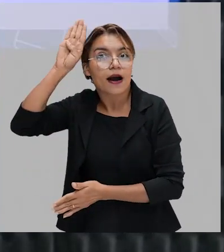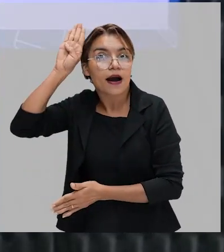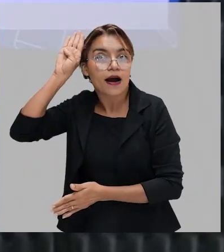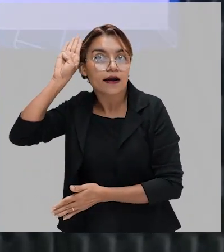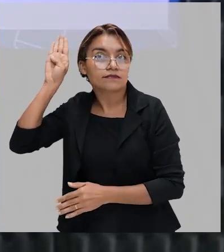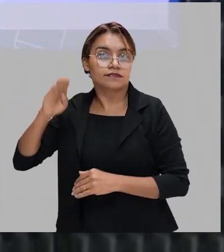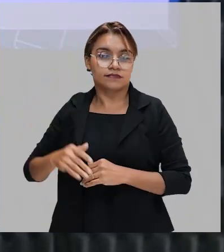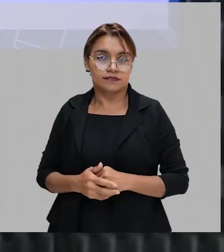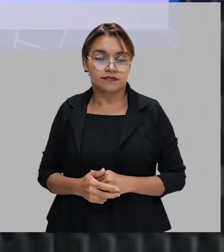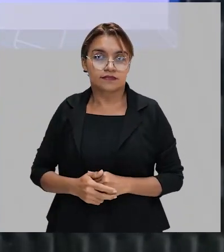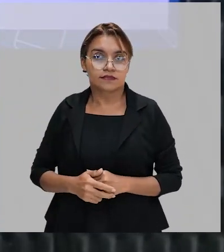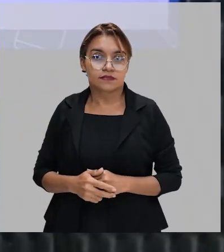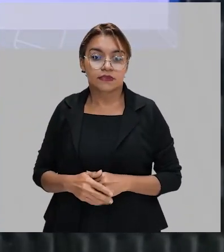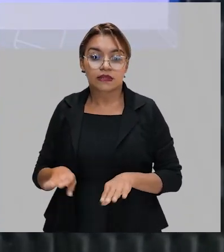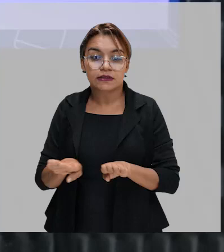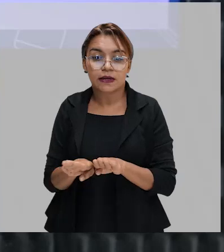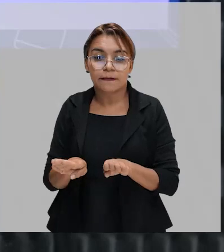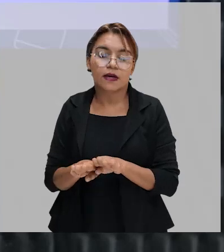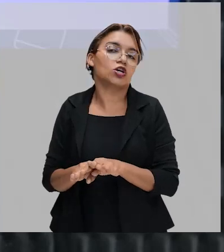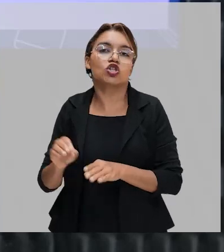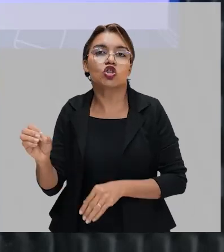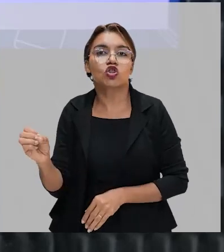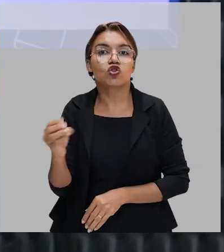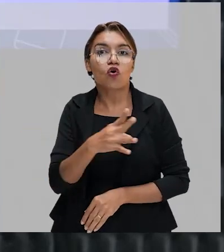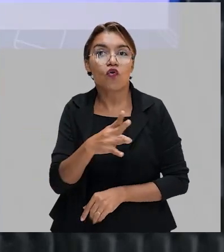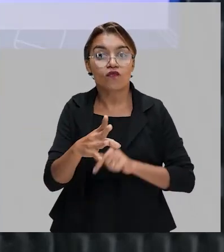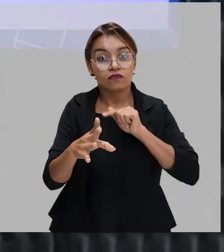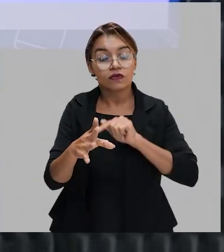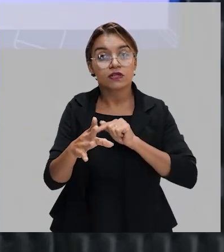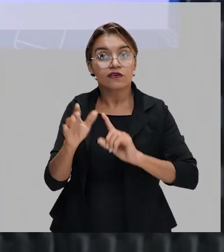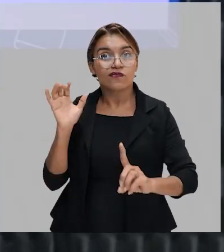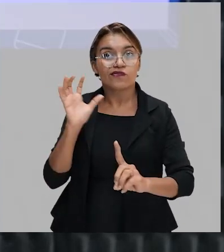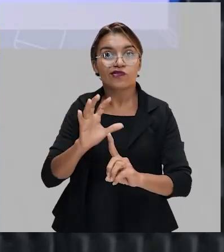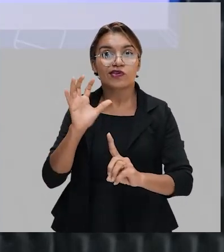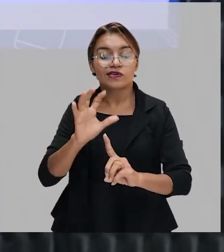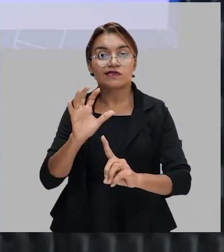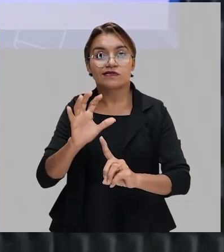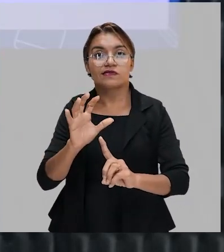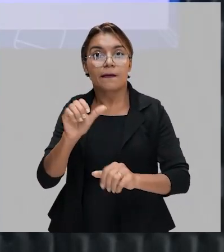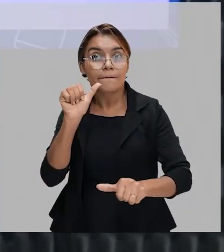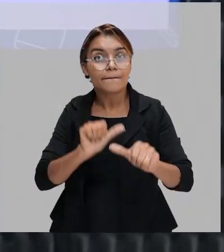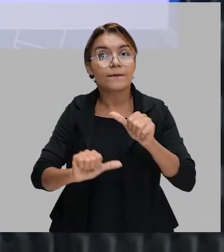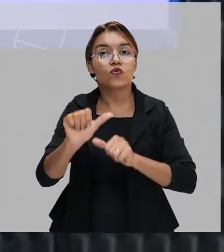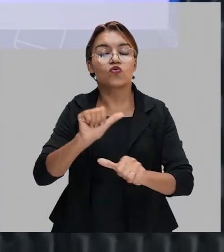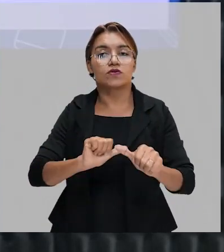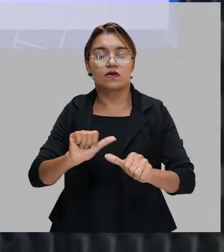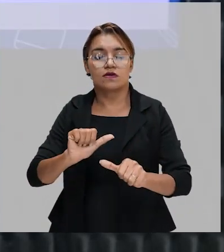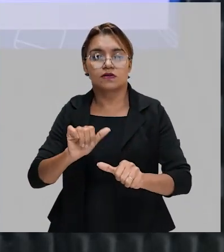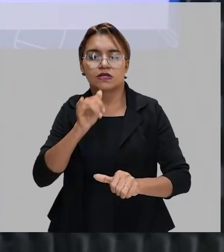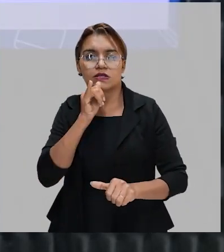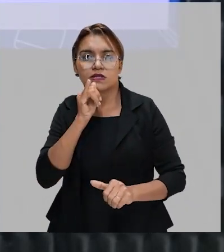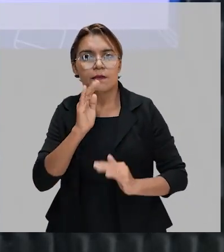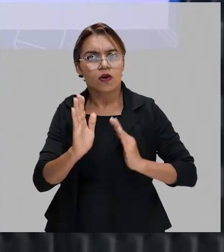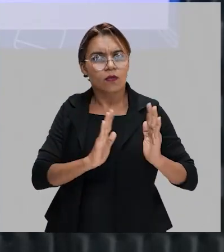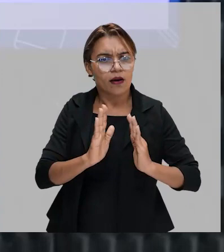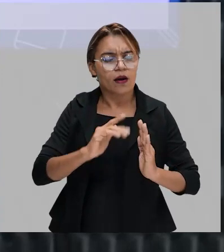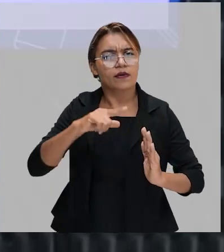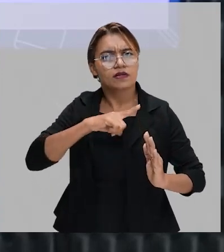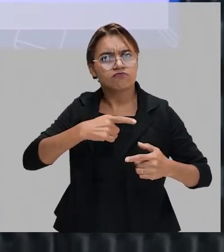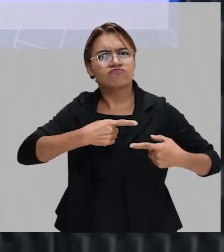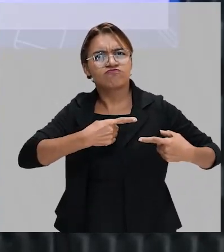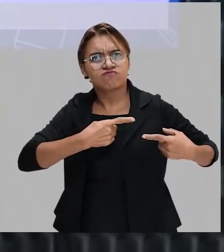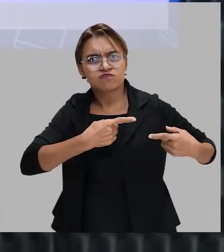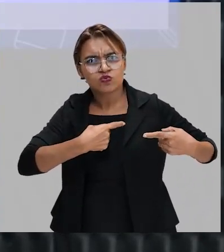a inovação que vai romper com alguns preceitos acadêmicos. Deu para entender? Então, é uma época de muito conflito,